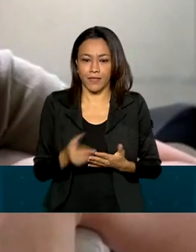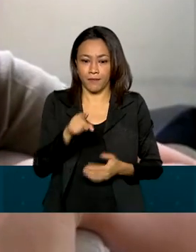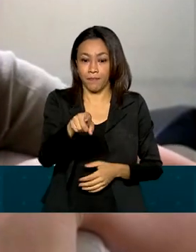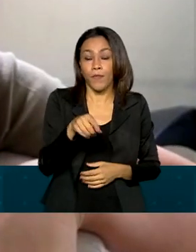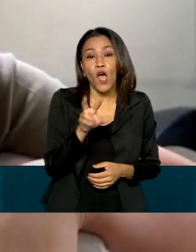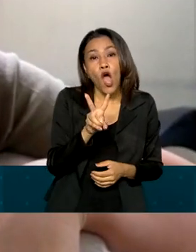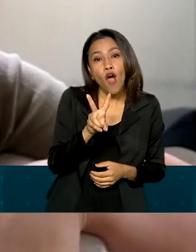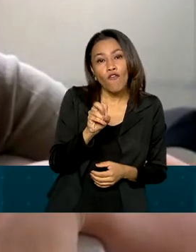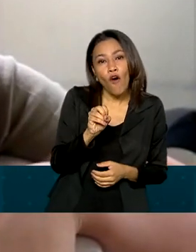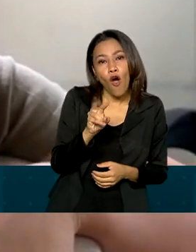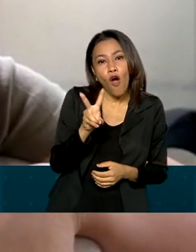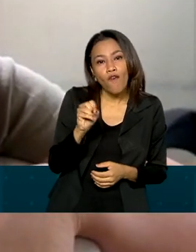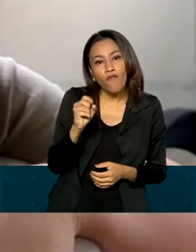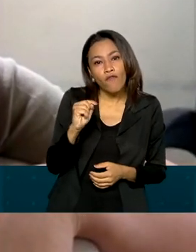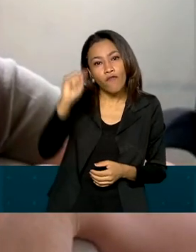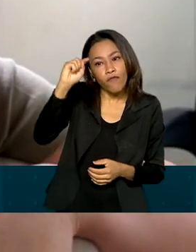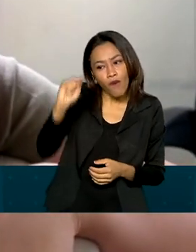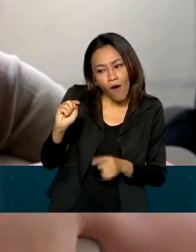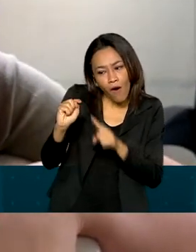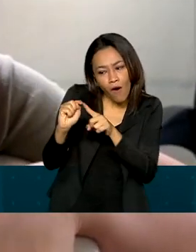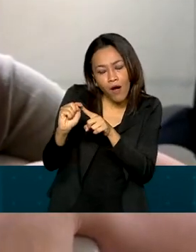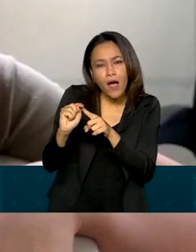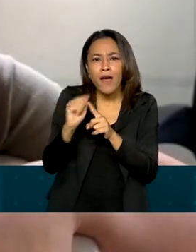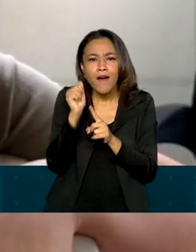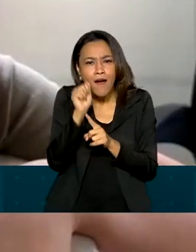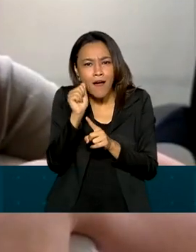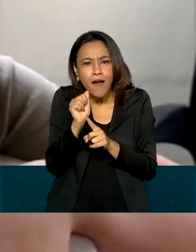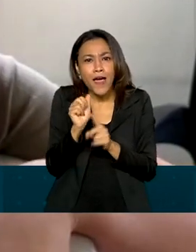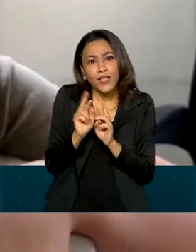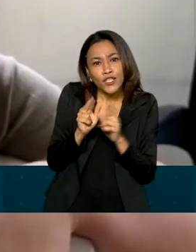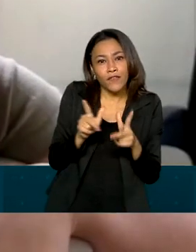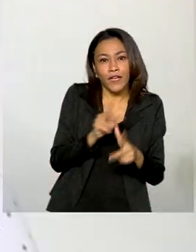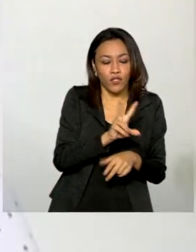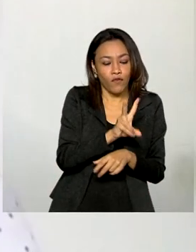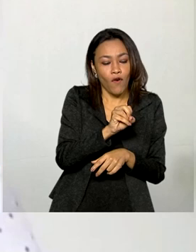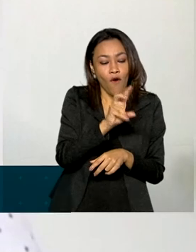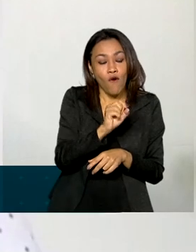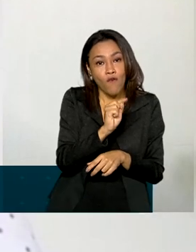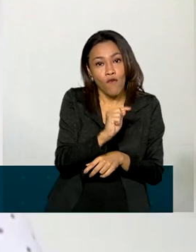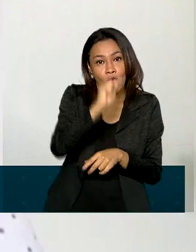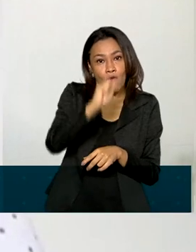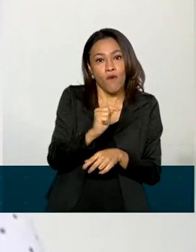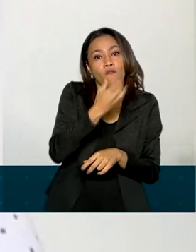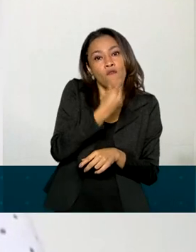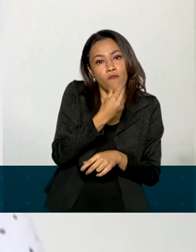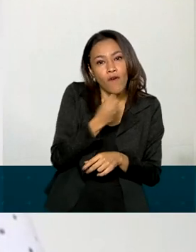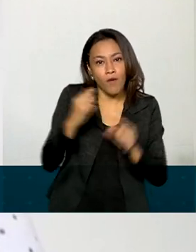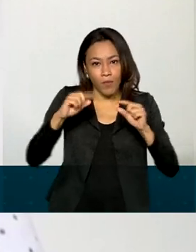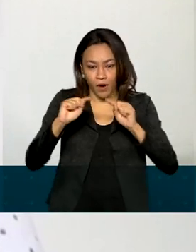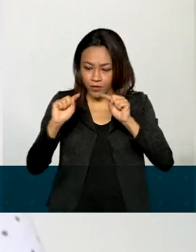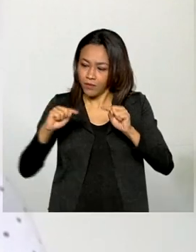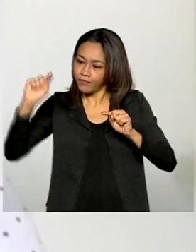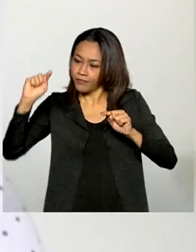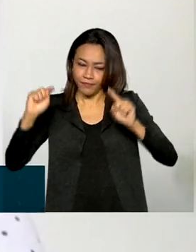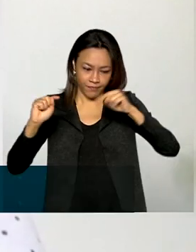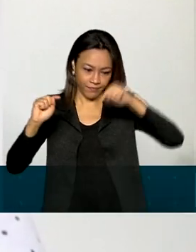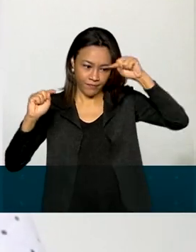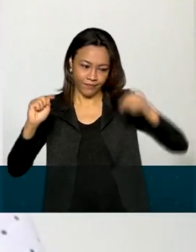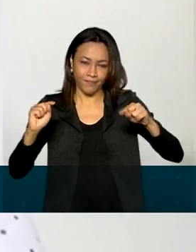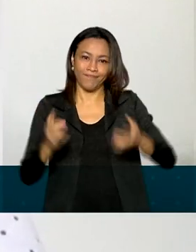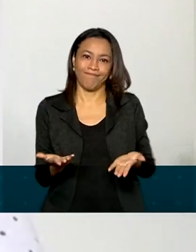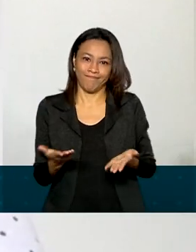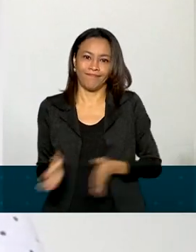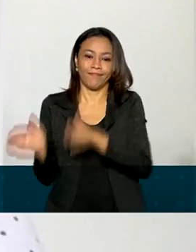agudo é bem diferente do assento de vovó porque é circunflexo. Ele passou o primeiro ano dele em casa